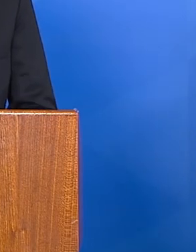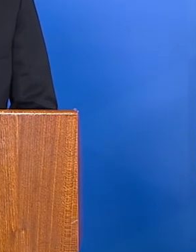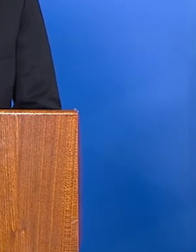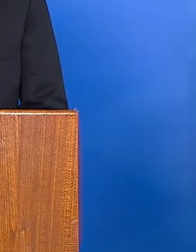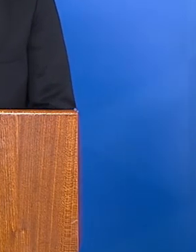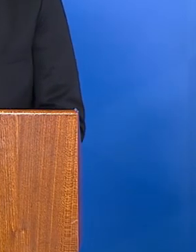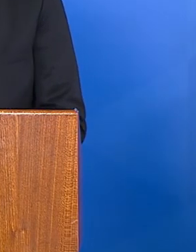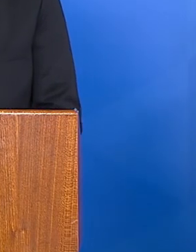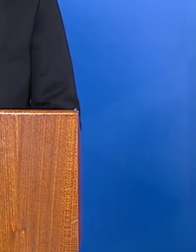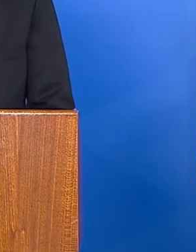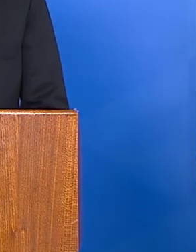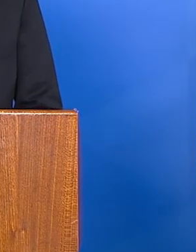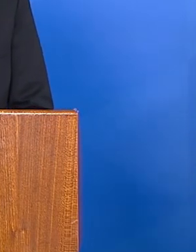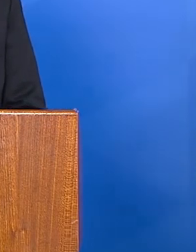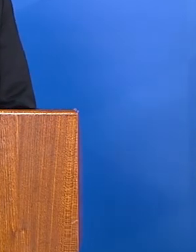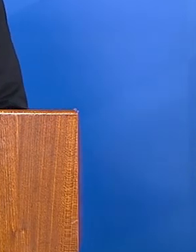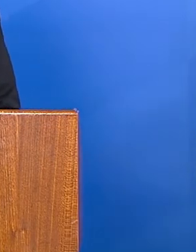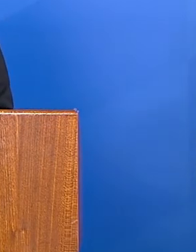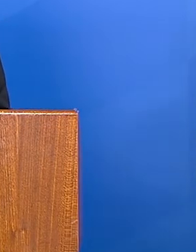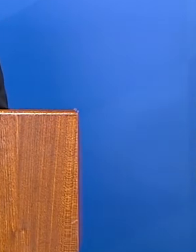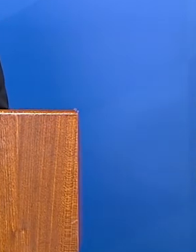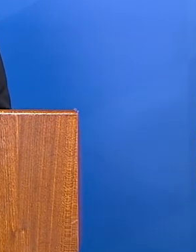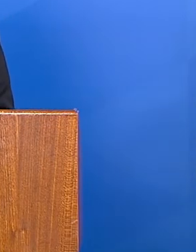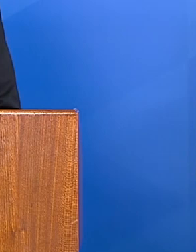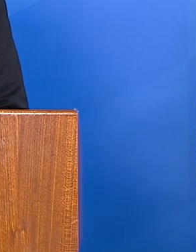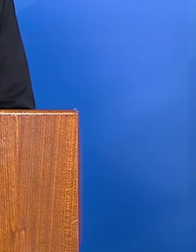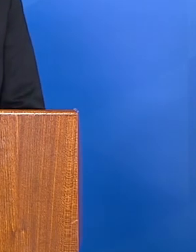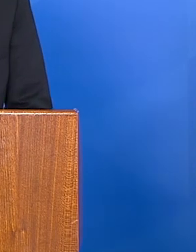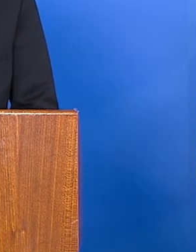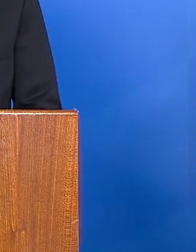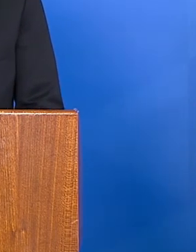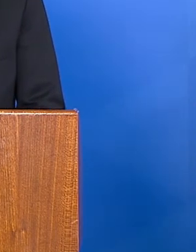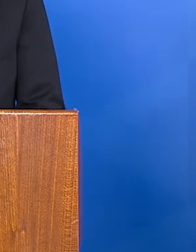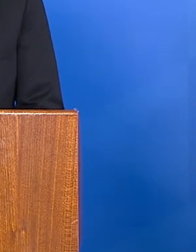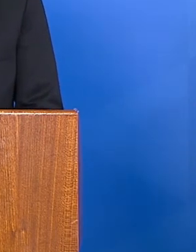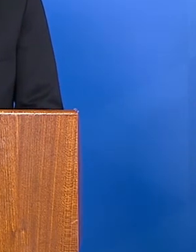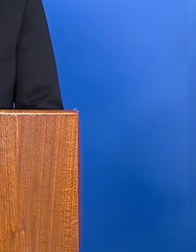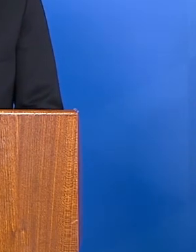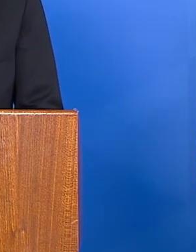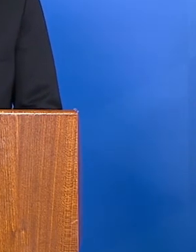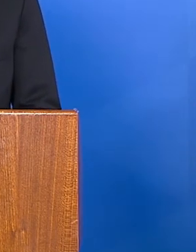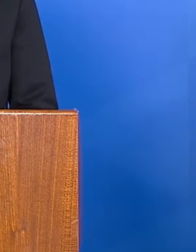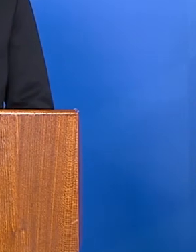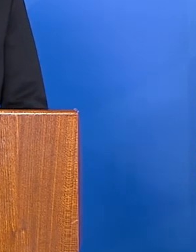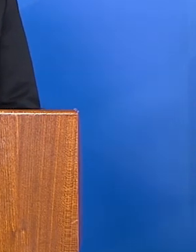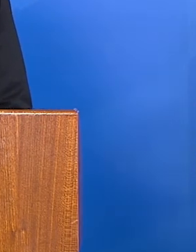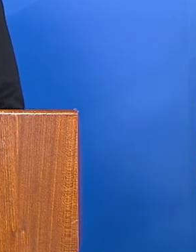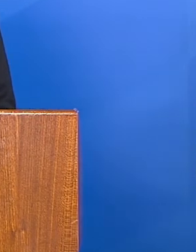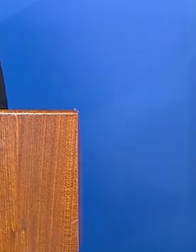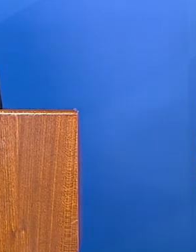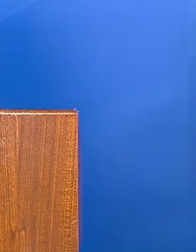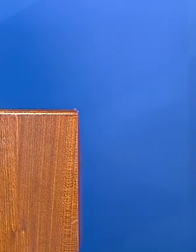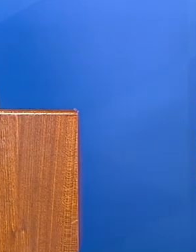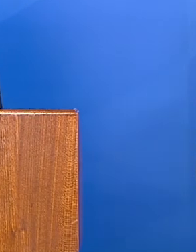atribuições cabem a ele. Em grande parte, nós, brasileiros,